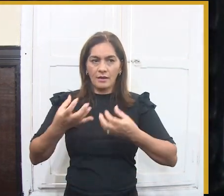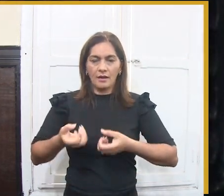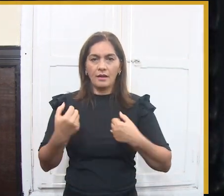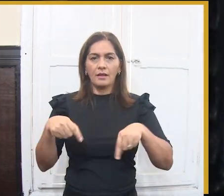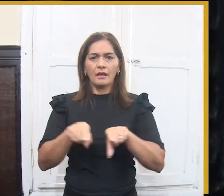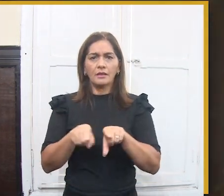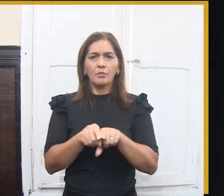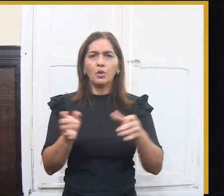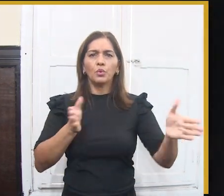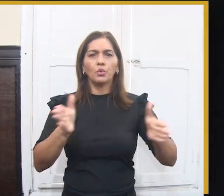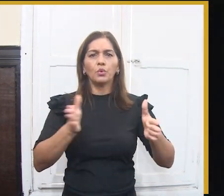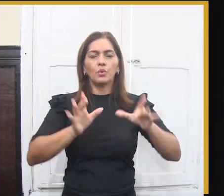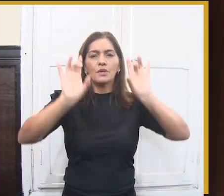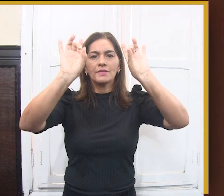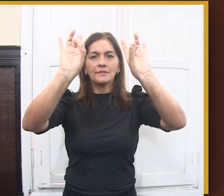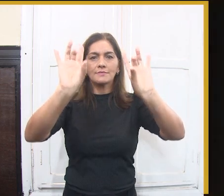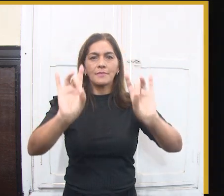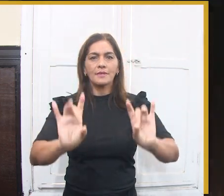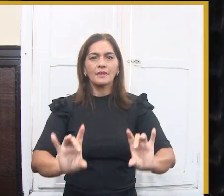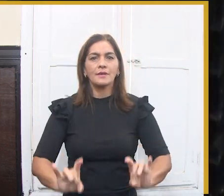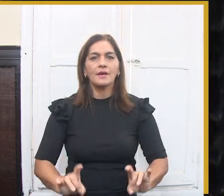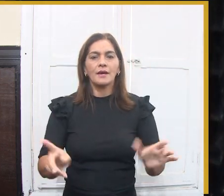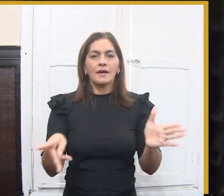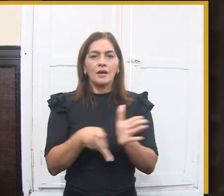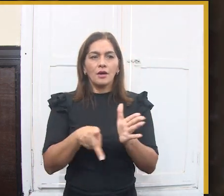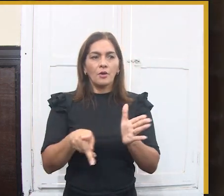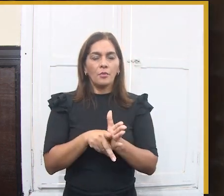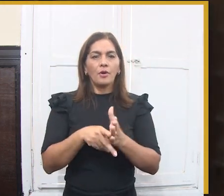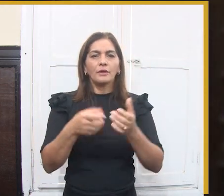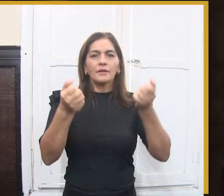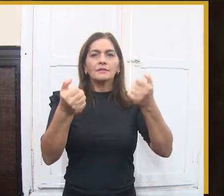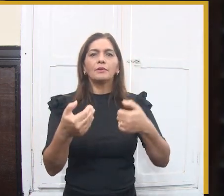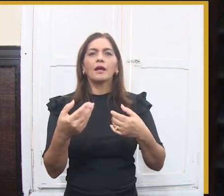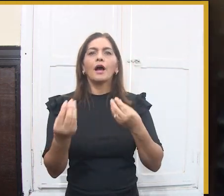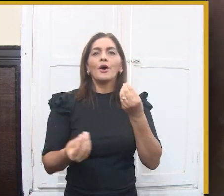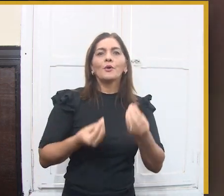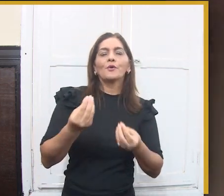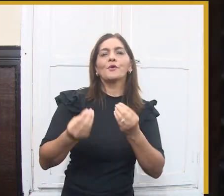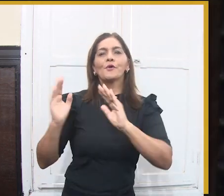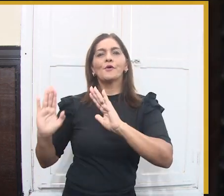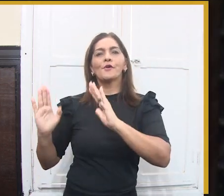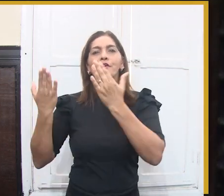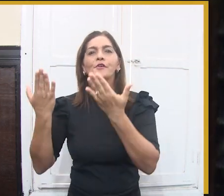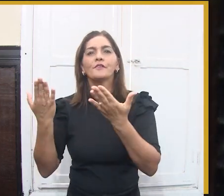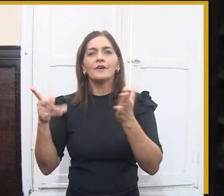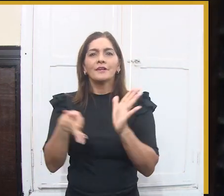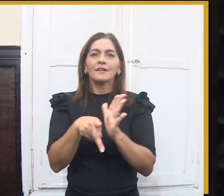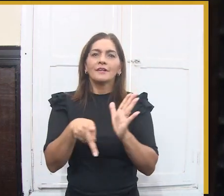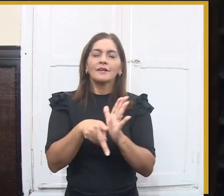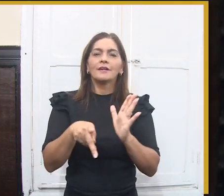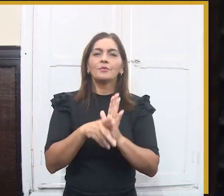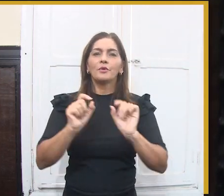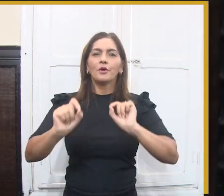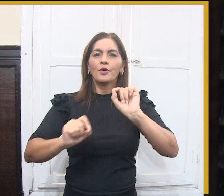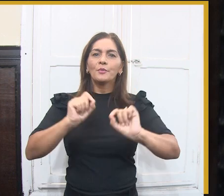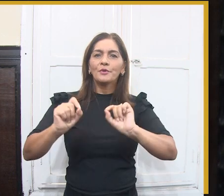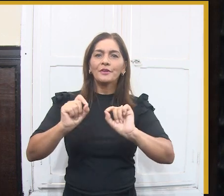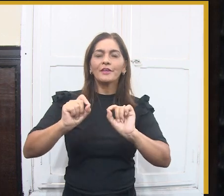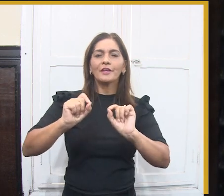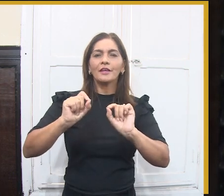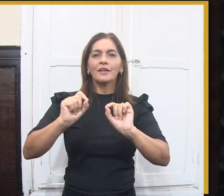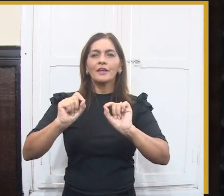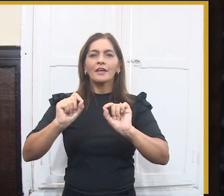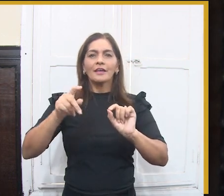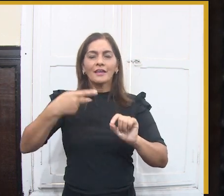o Mariana, o chefe de gabinete de Fora, da mesa e da de Fora